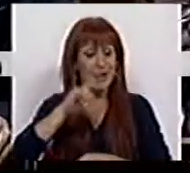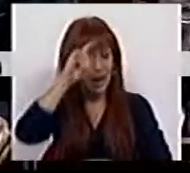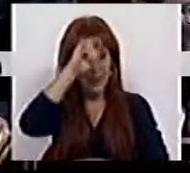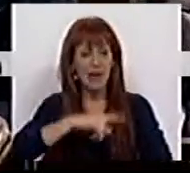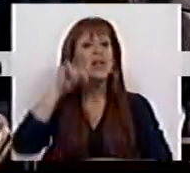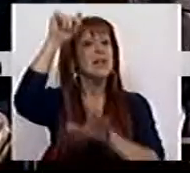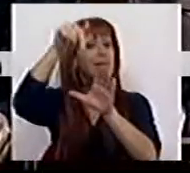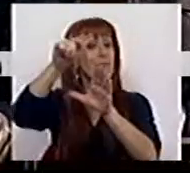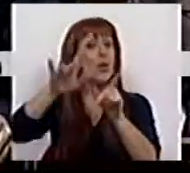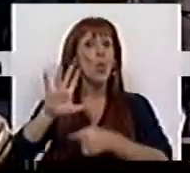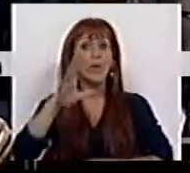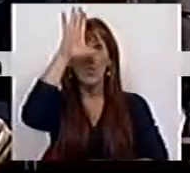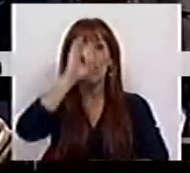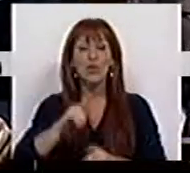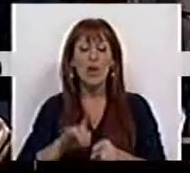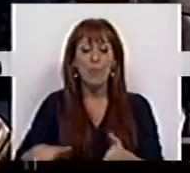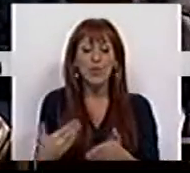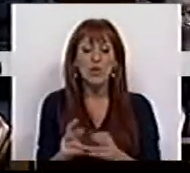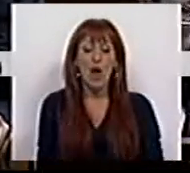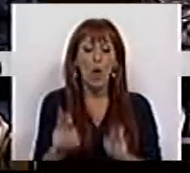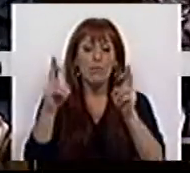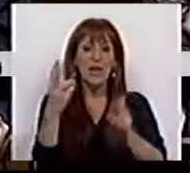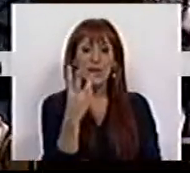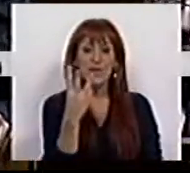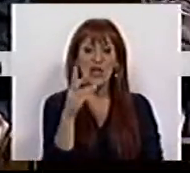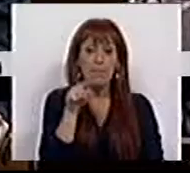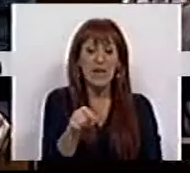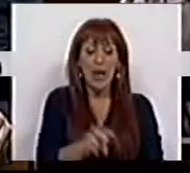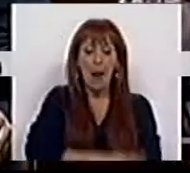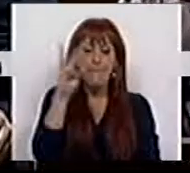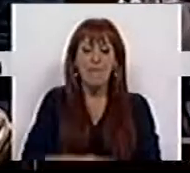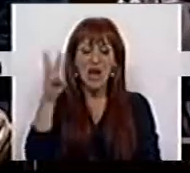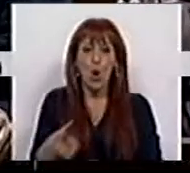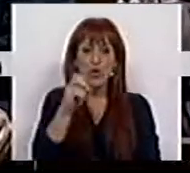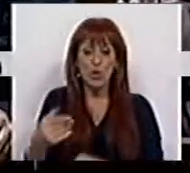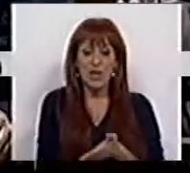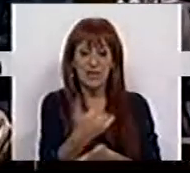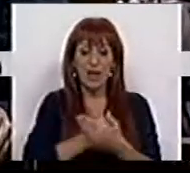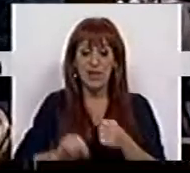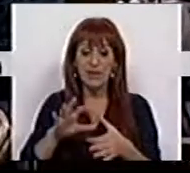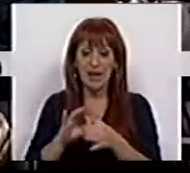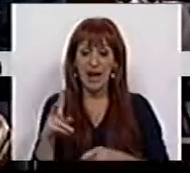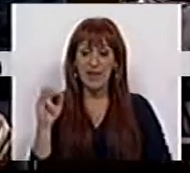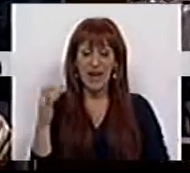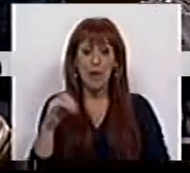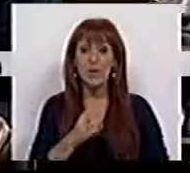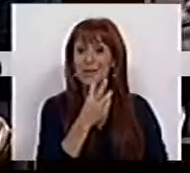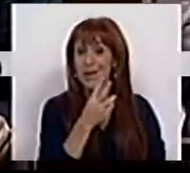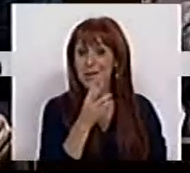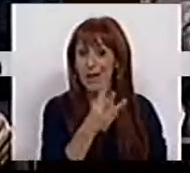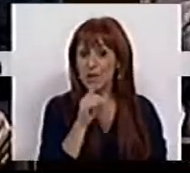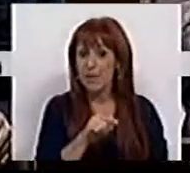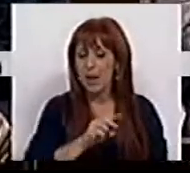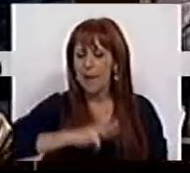-se, estava lá quando o Governo propôs um aumento de 3 mil milhões de euros na receita do IRS. E eu repito, 3